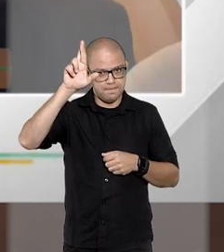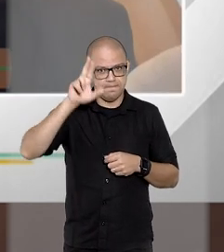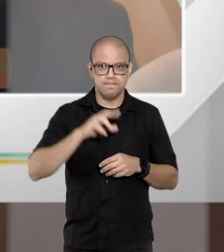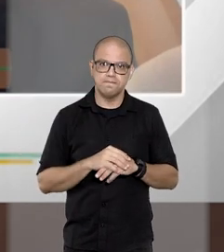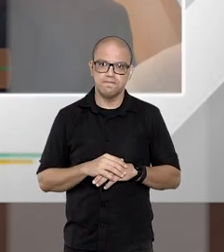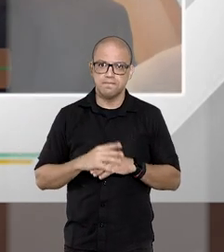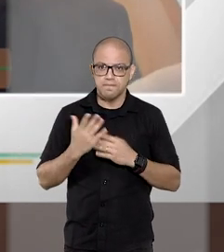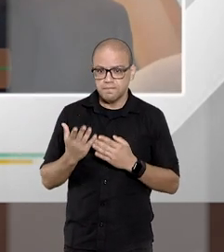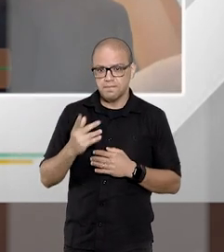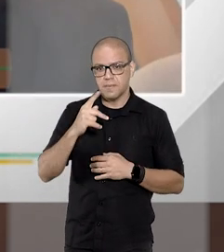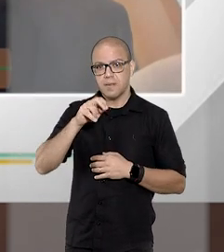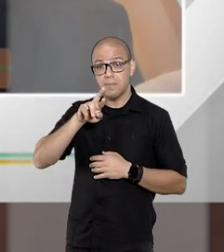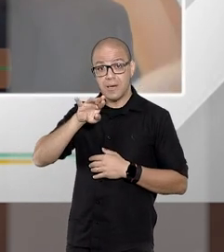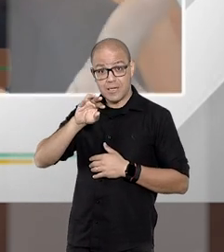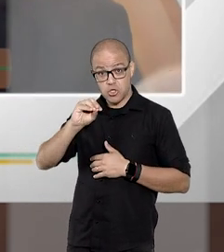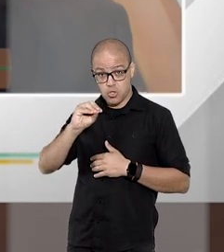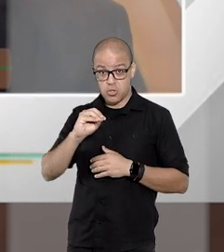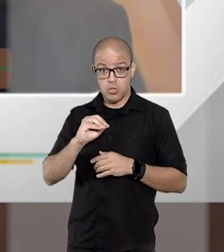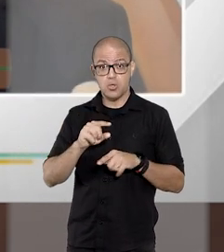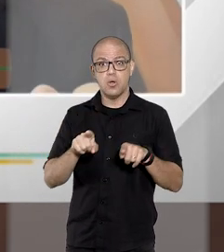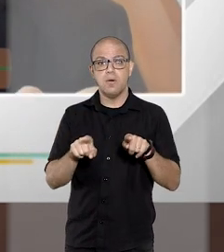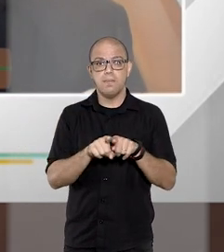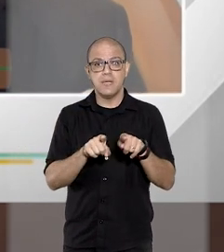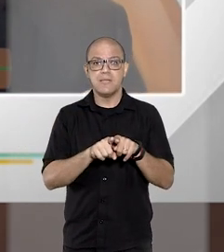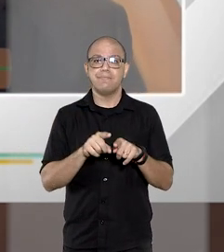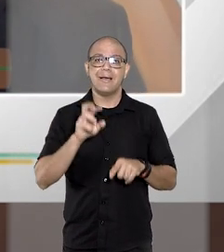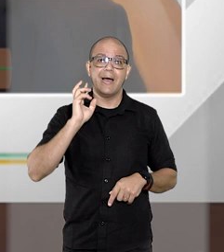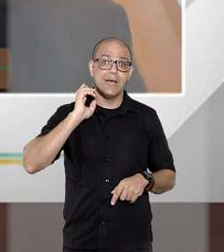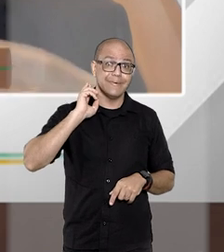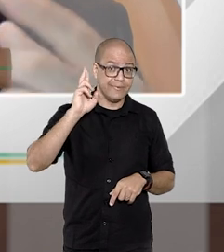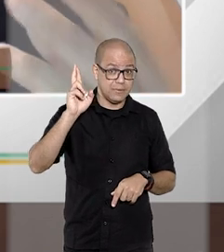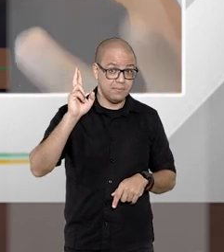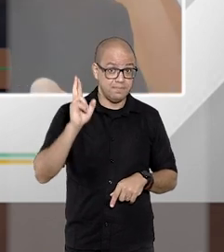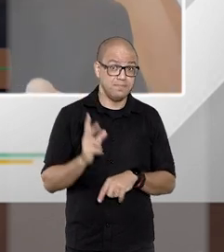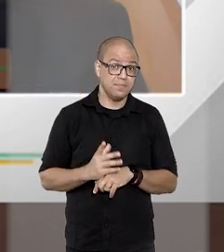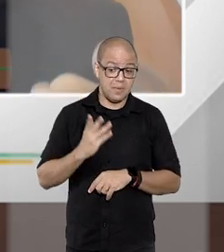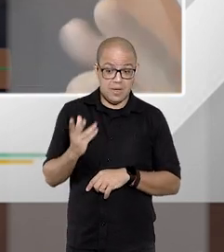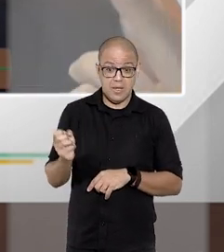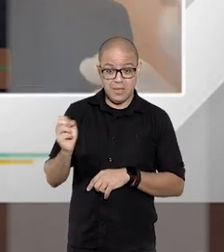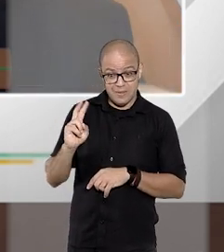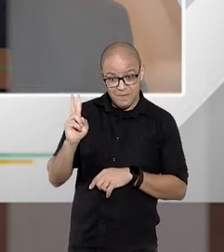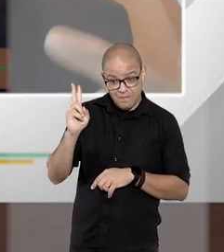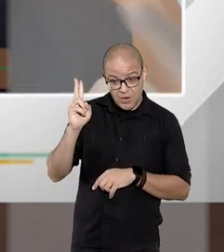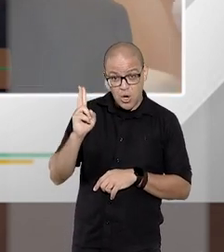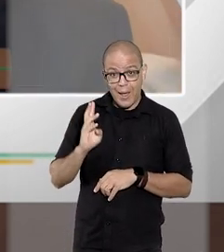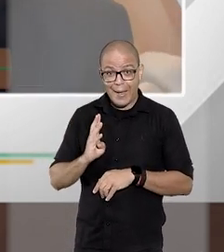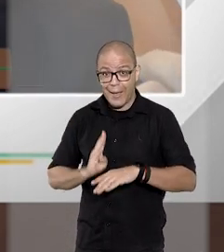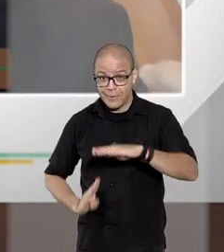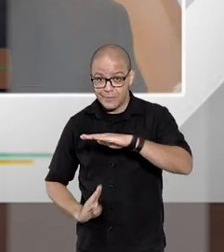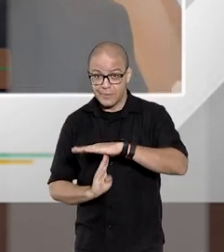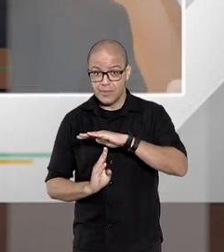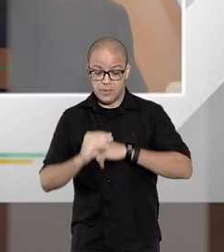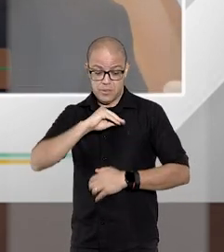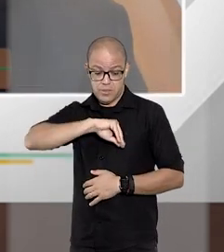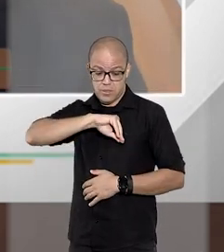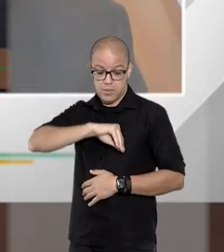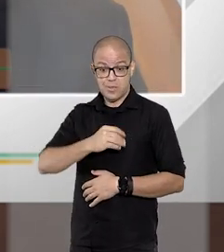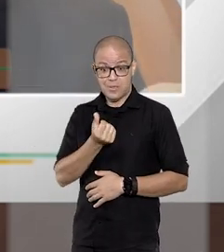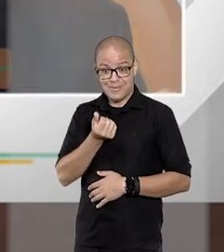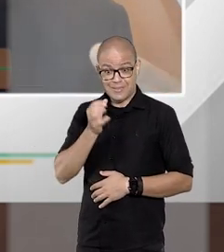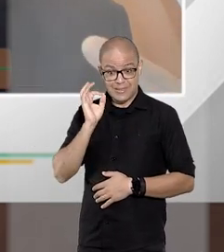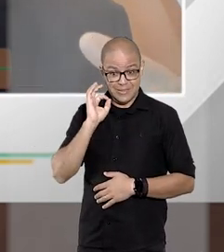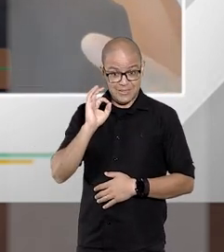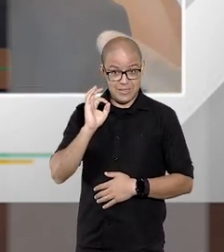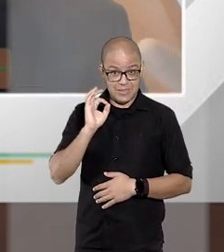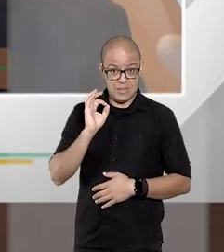tanto a questão do precatório em si mas na questão da competência que esse valor de alçada dos 60 como o